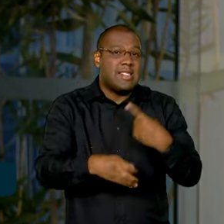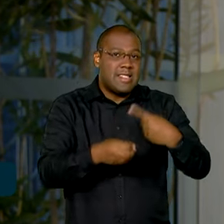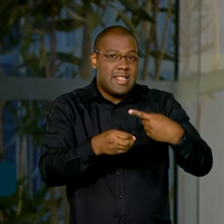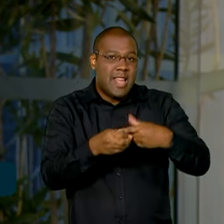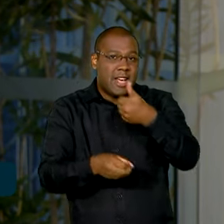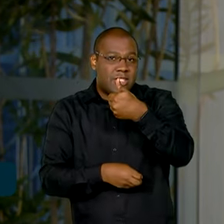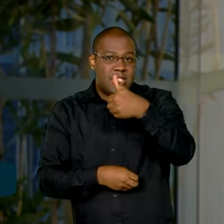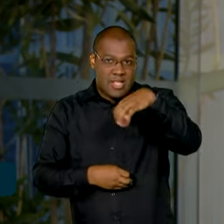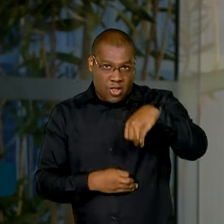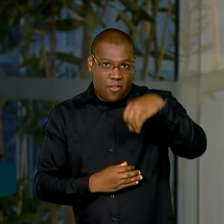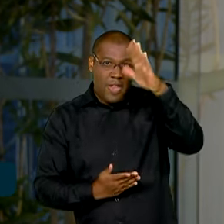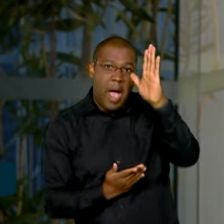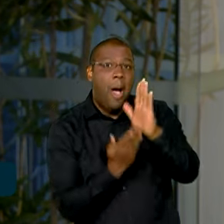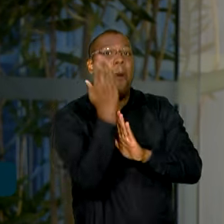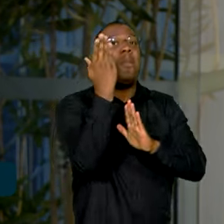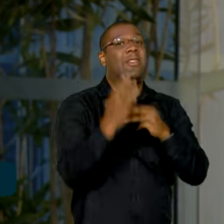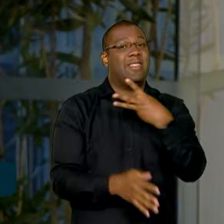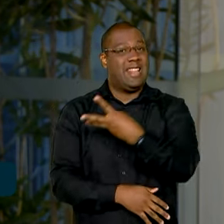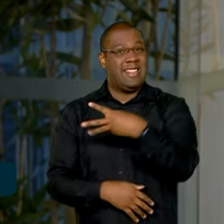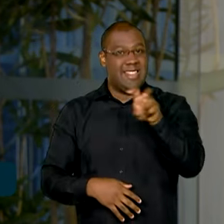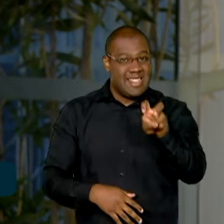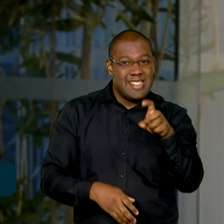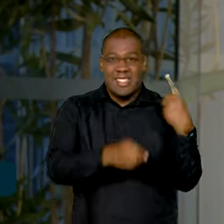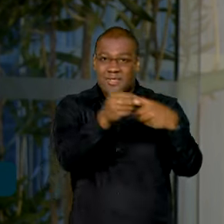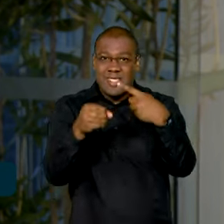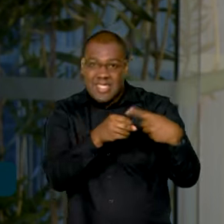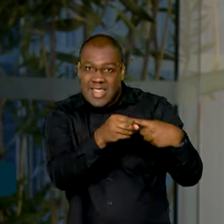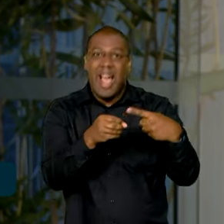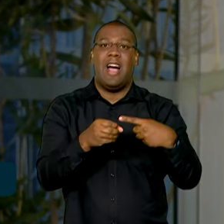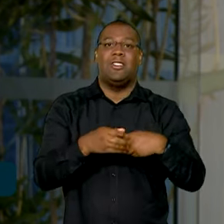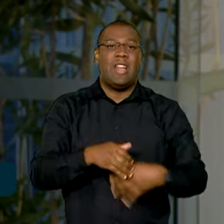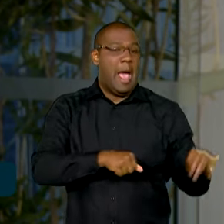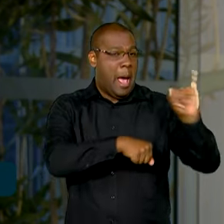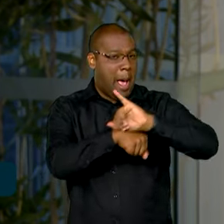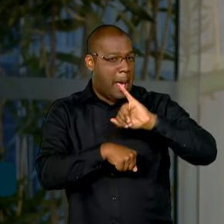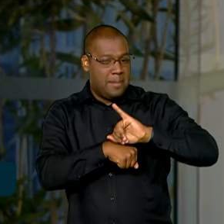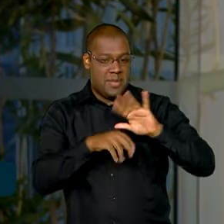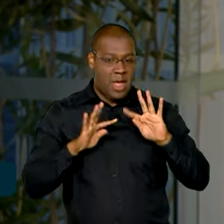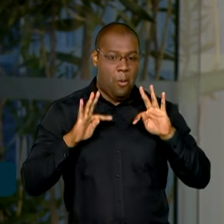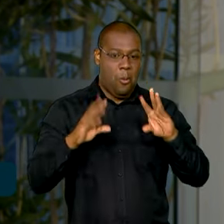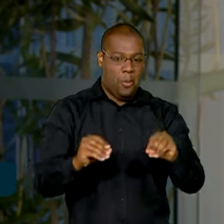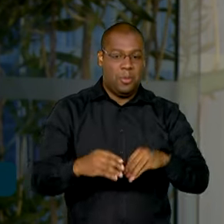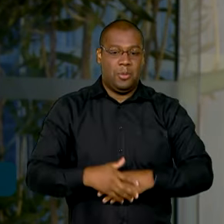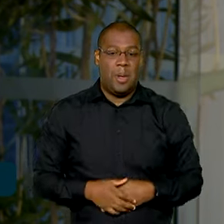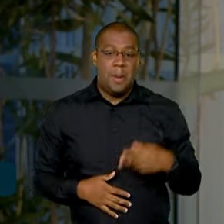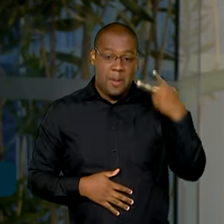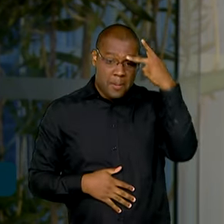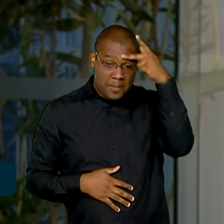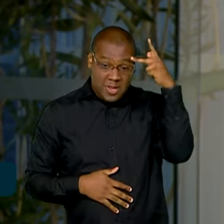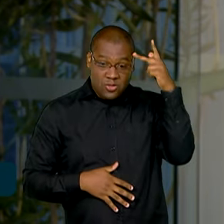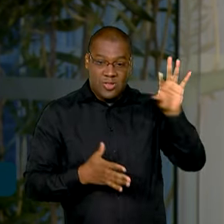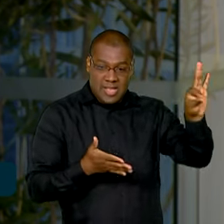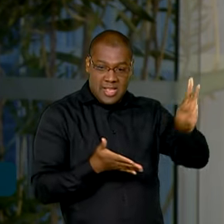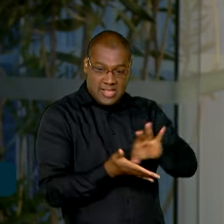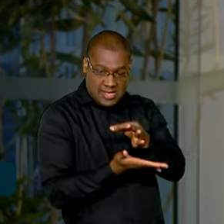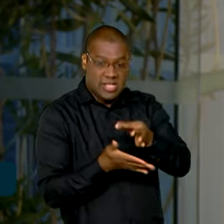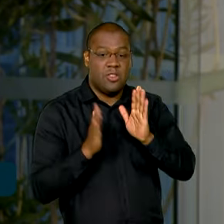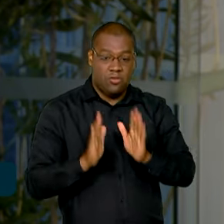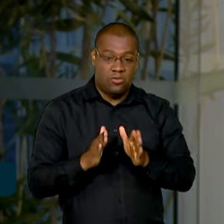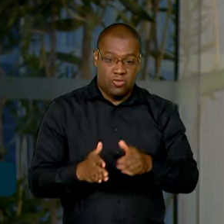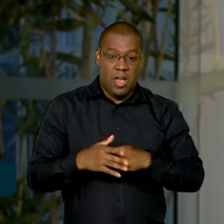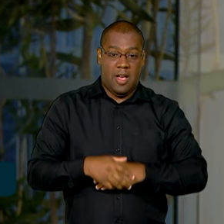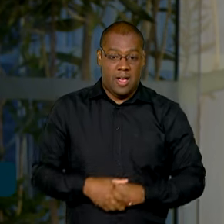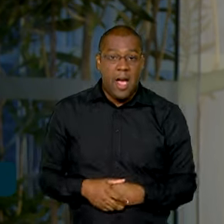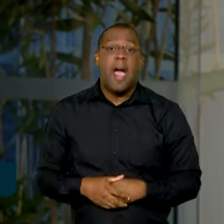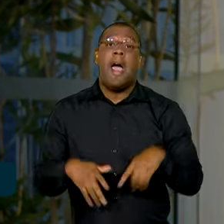35 cidades, incluindo todas as capitais. E os candidatos já inscritos podem